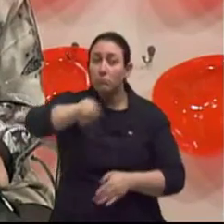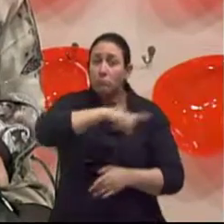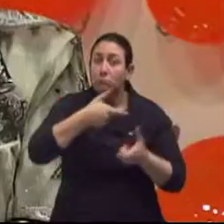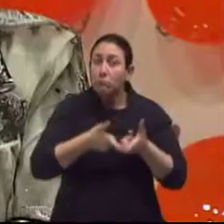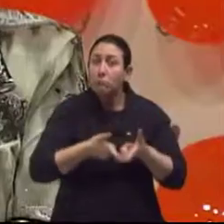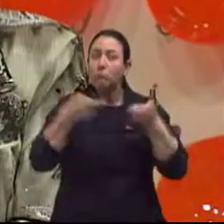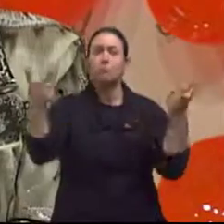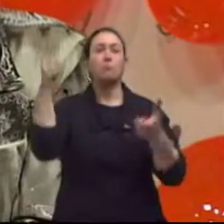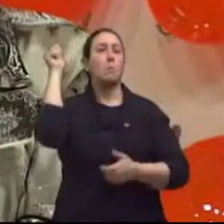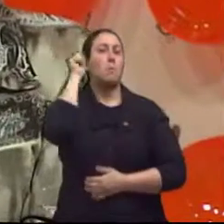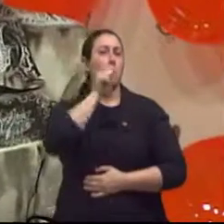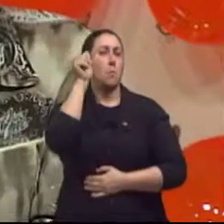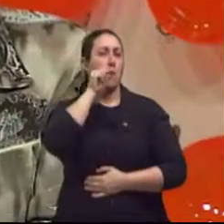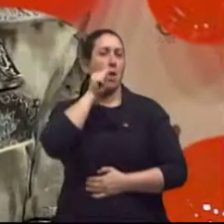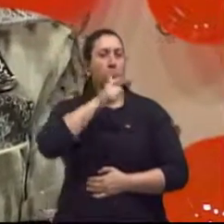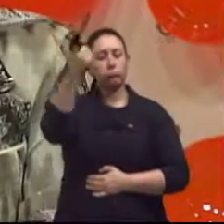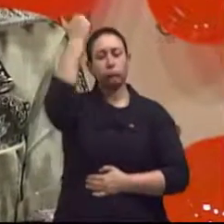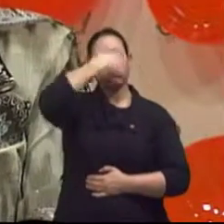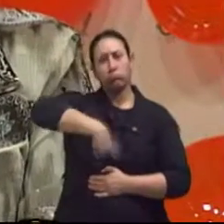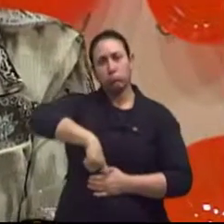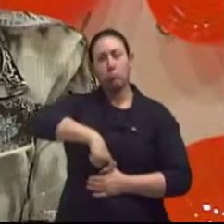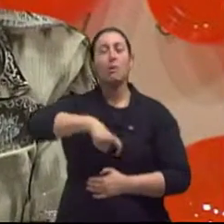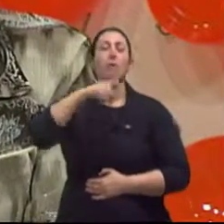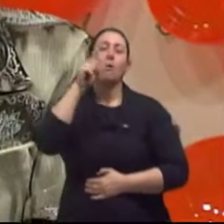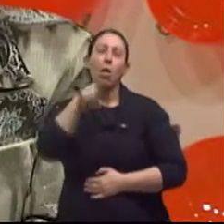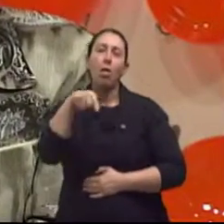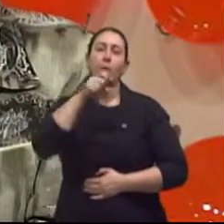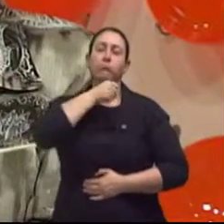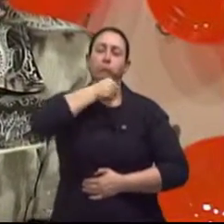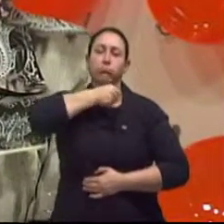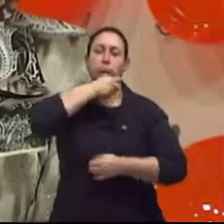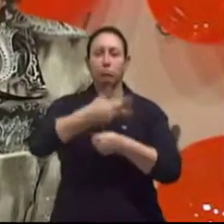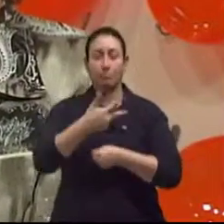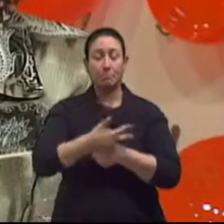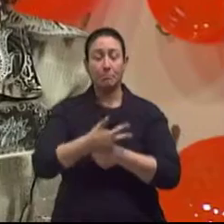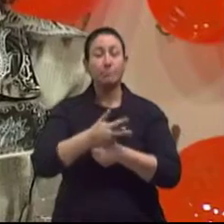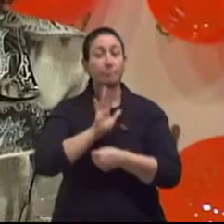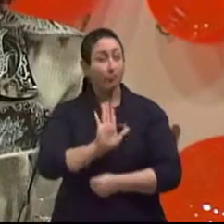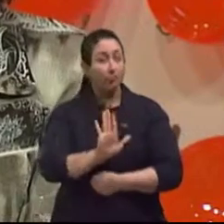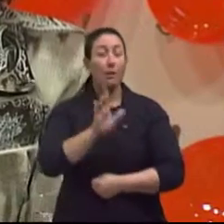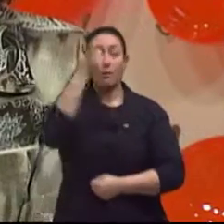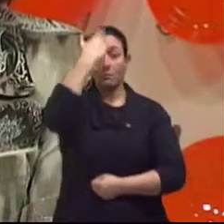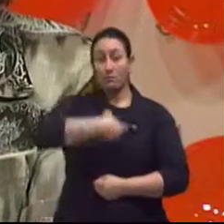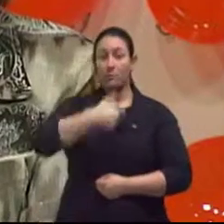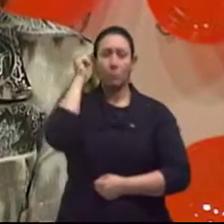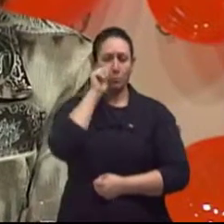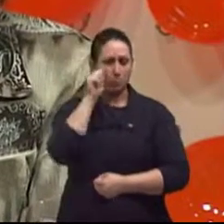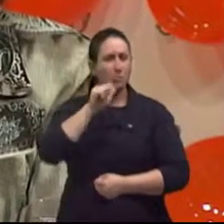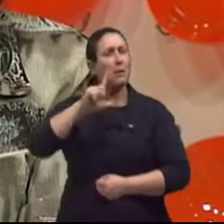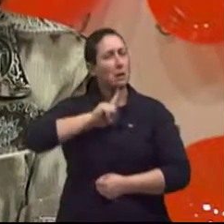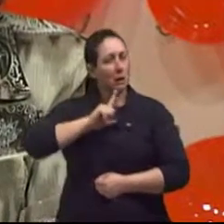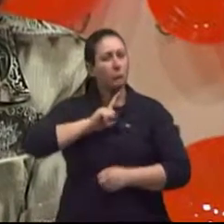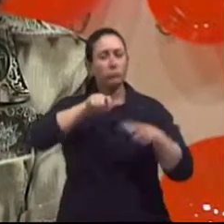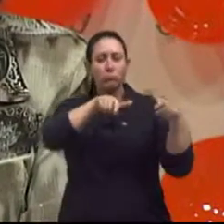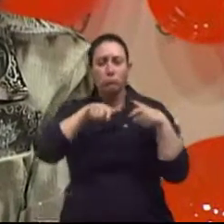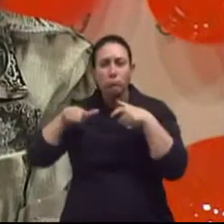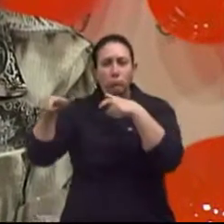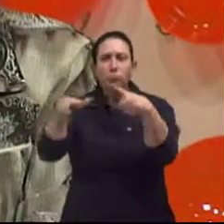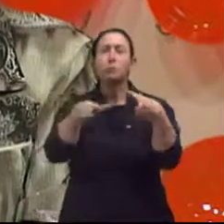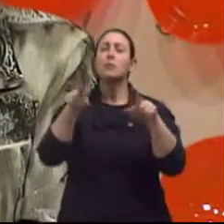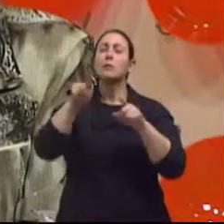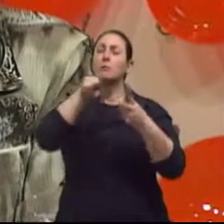mulheres. O processo de envelhecimento feminino é motivado por fatores demográficos de